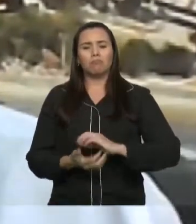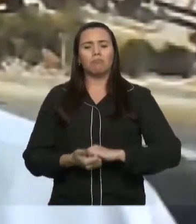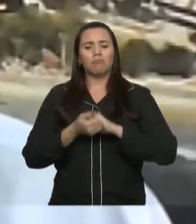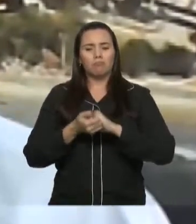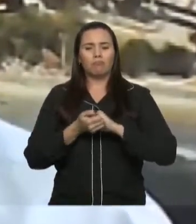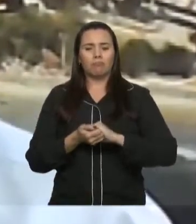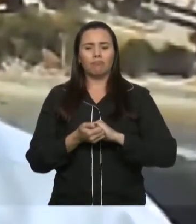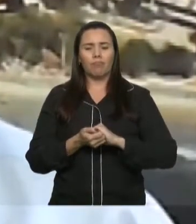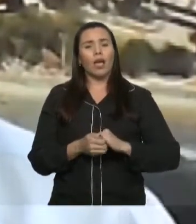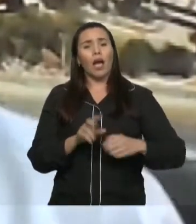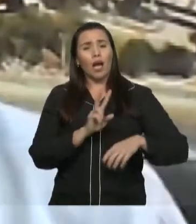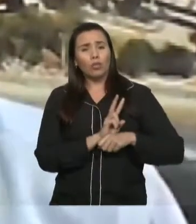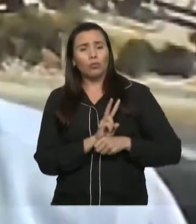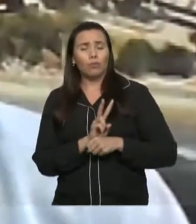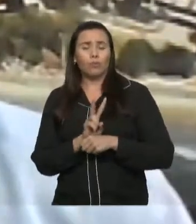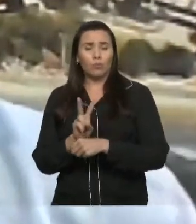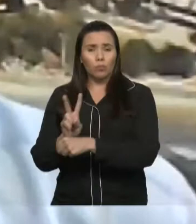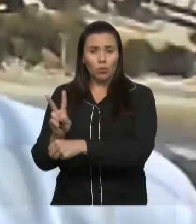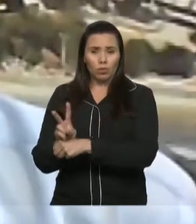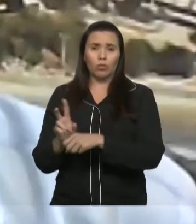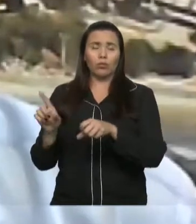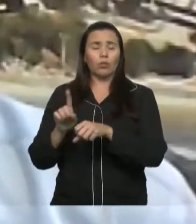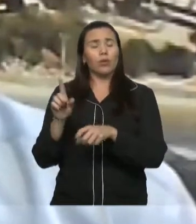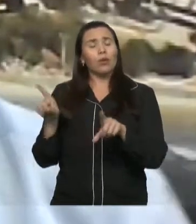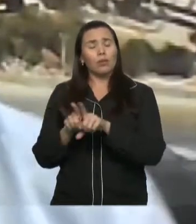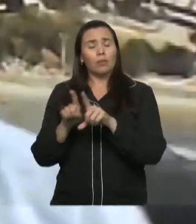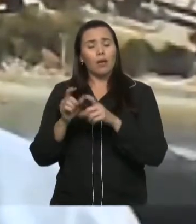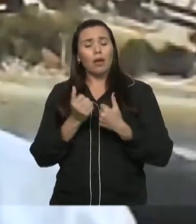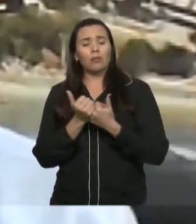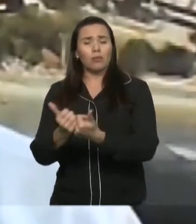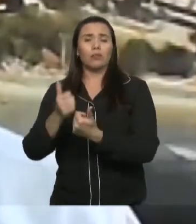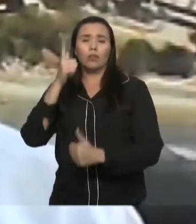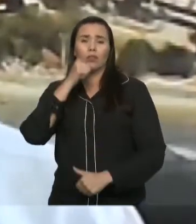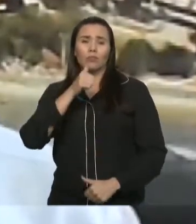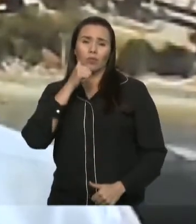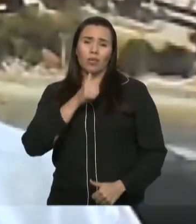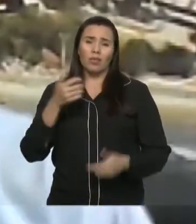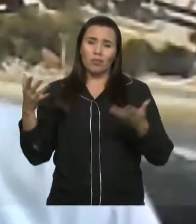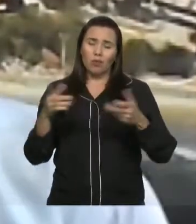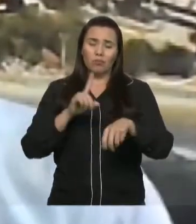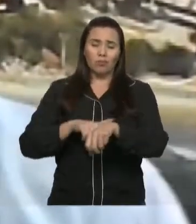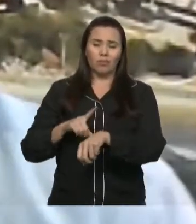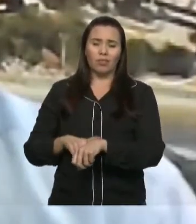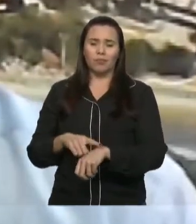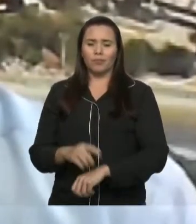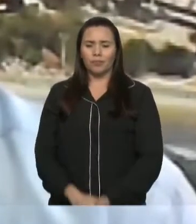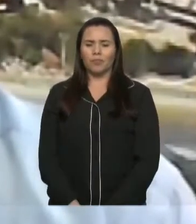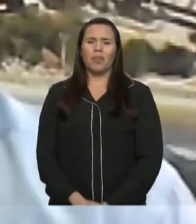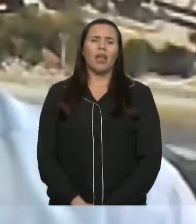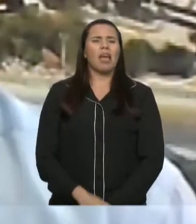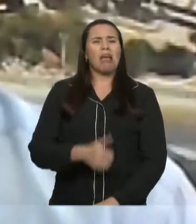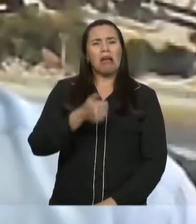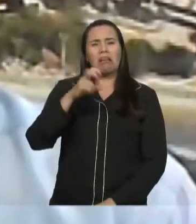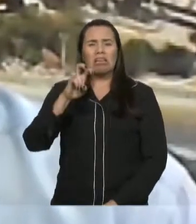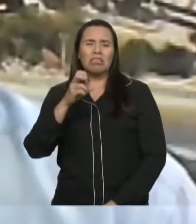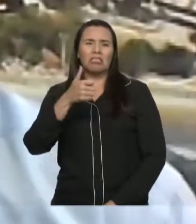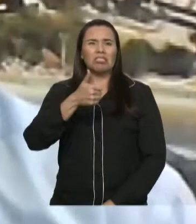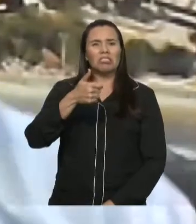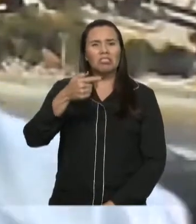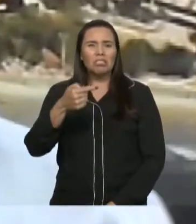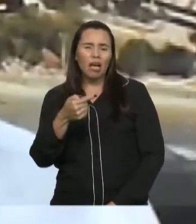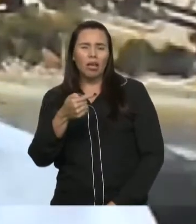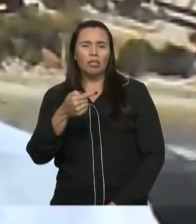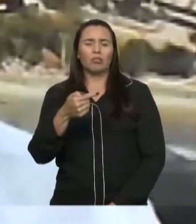mulheres nesse momento. Já lembrado pela deputada Mical, um aumento de 15, 17, quase 20% da